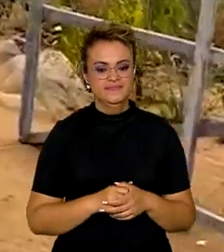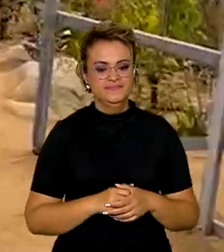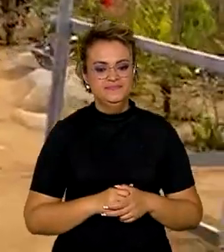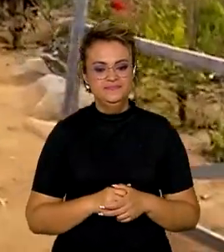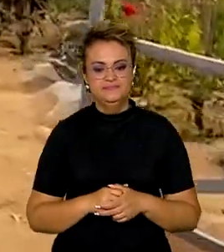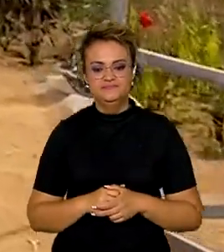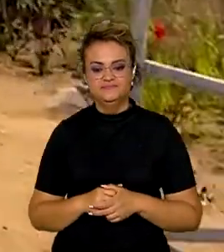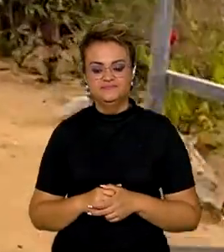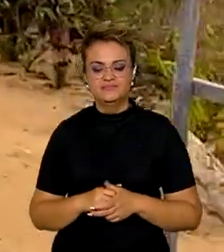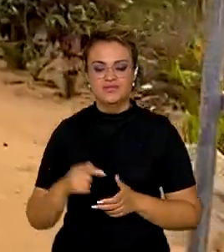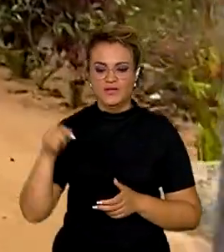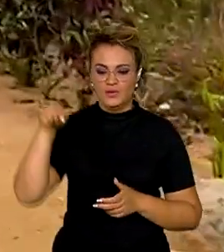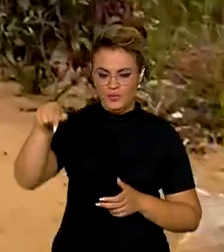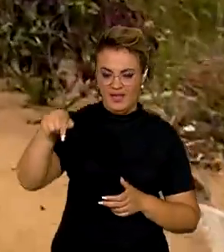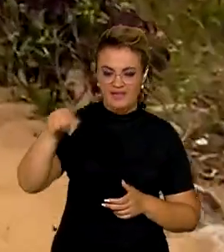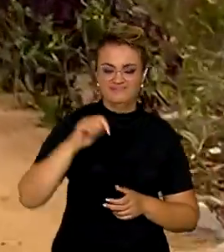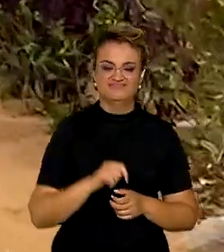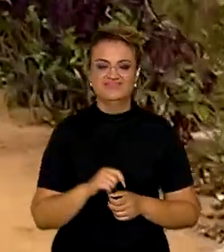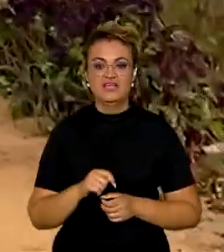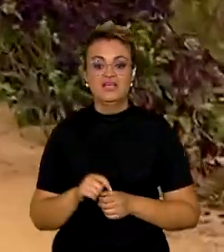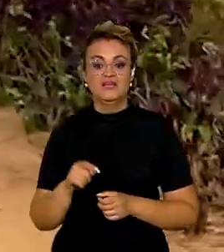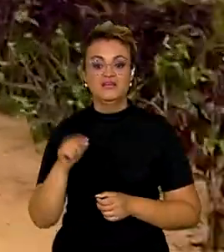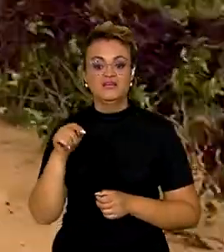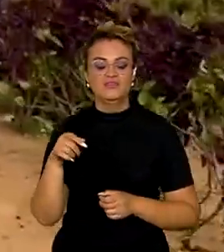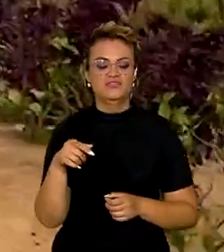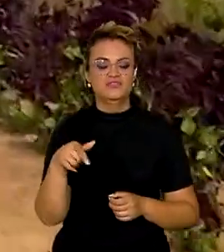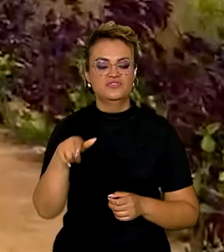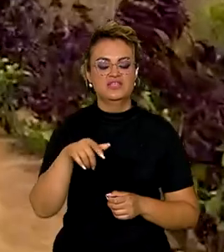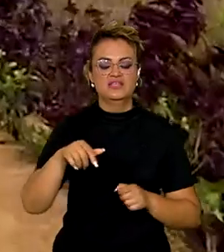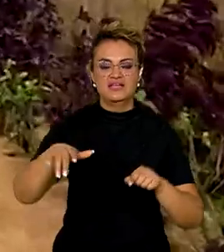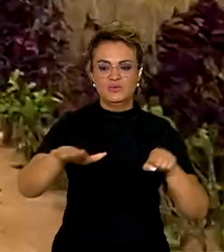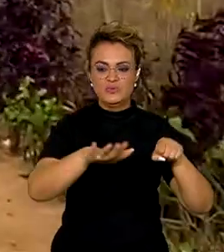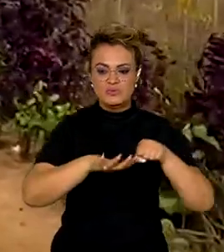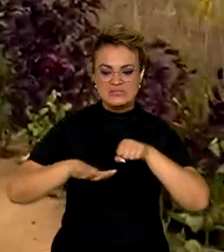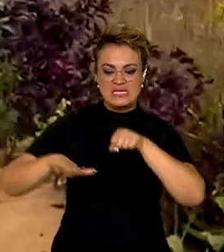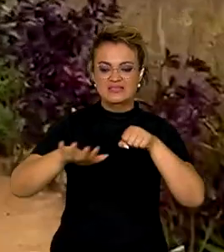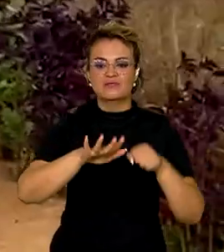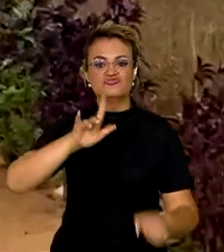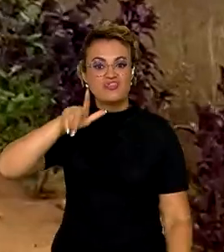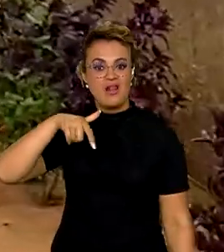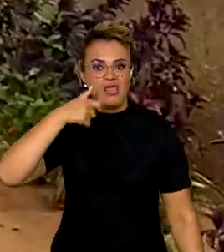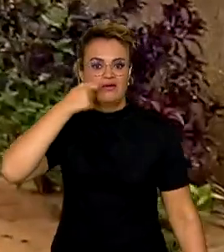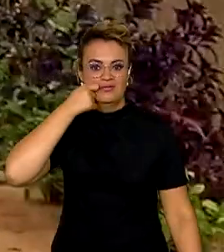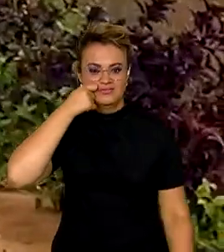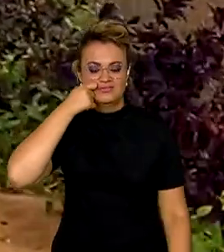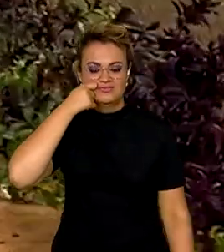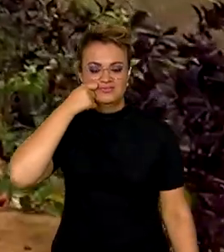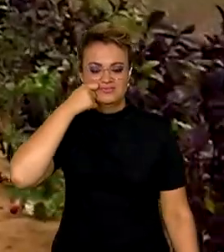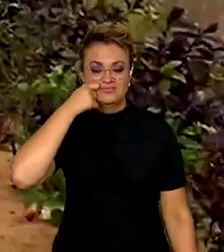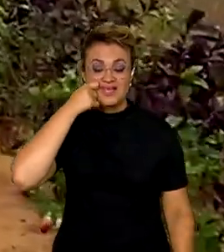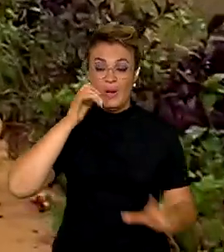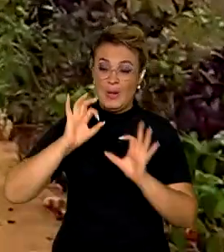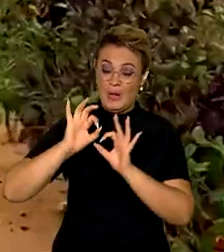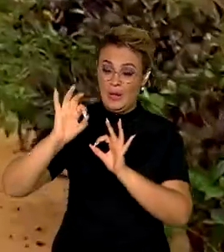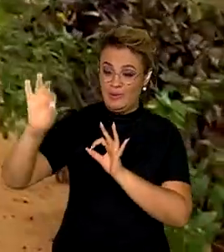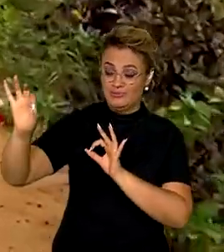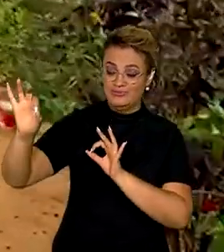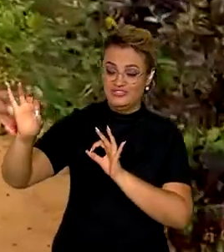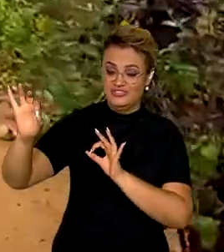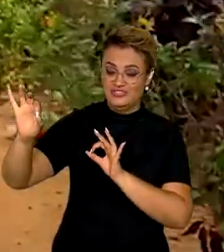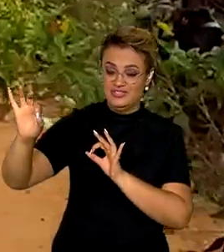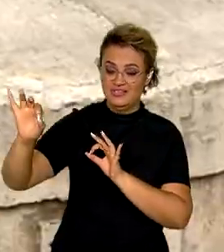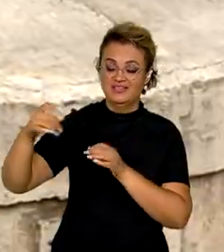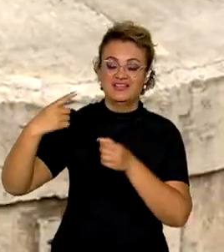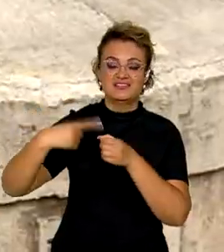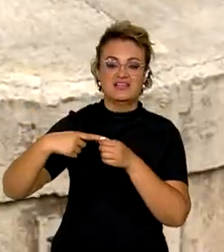Passagem do Meio é uma comunidade que fica no meio do sertão de Alagoas, a 18 quilômetros do centro da cidade de